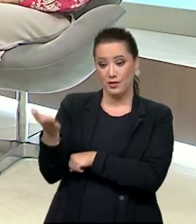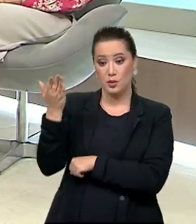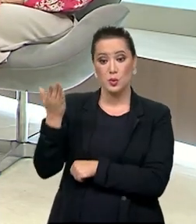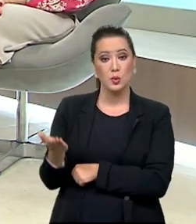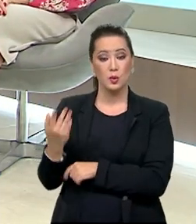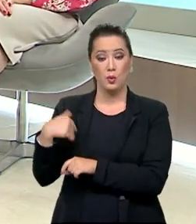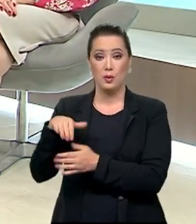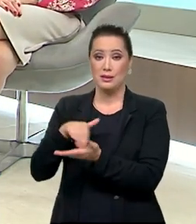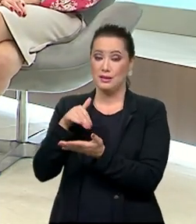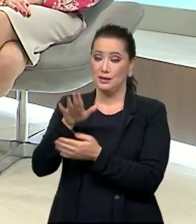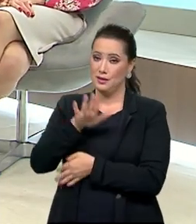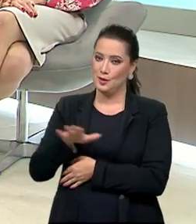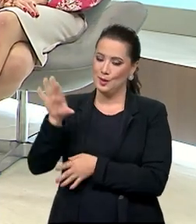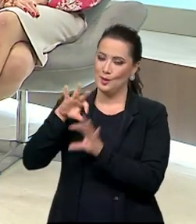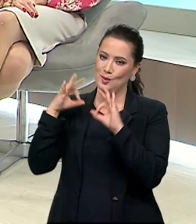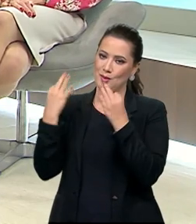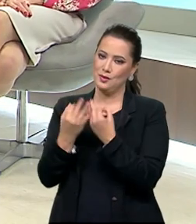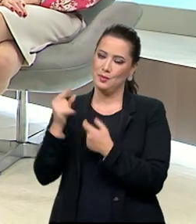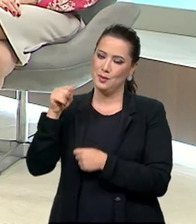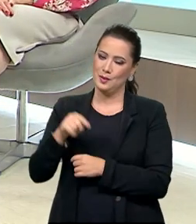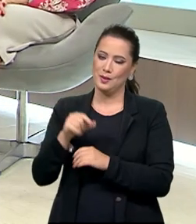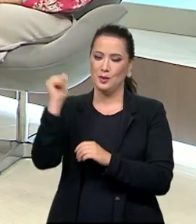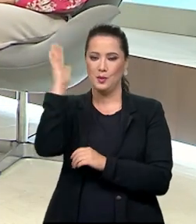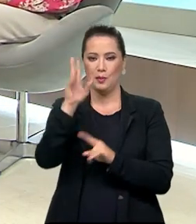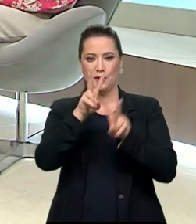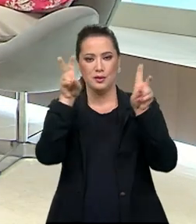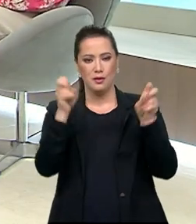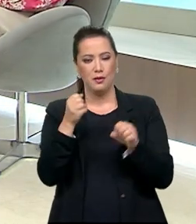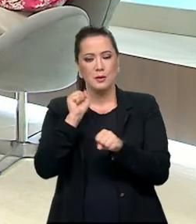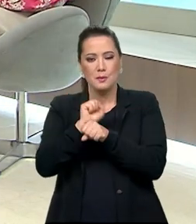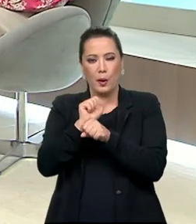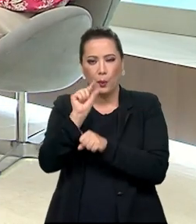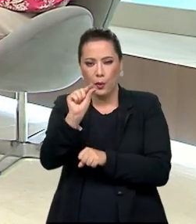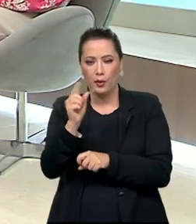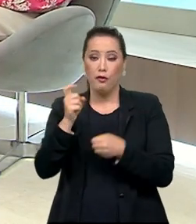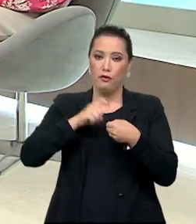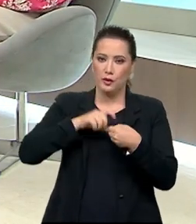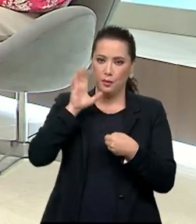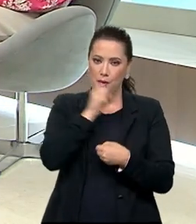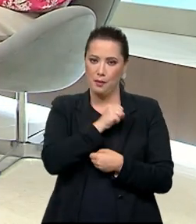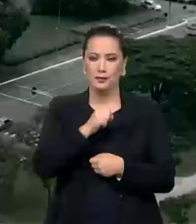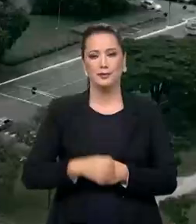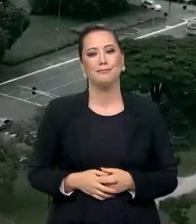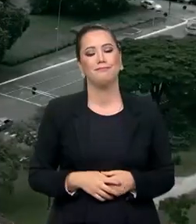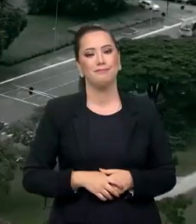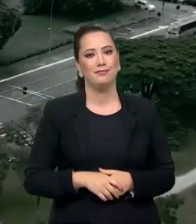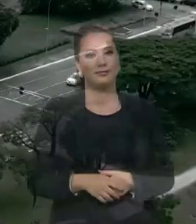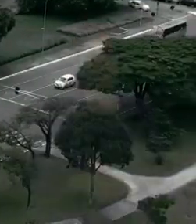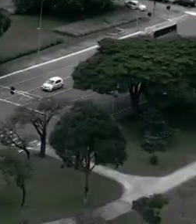da Família, Angela Gandra, aqui no Brasil em Pauta. Não saia daí, voltamos em instantes.